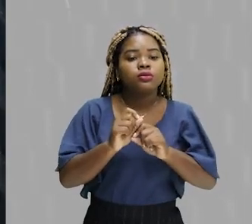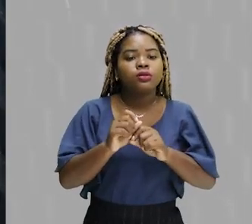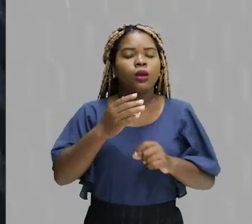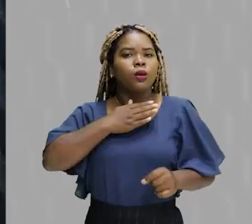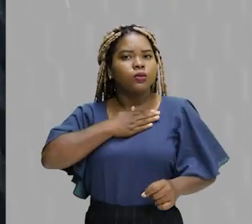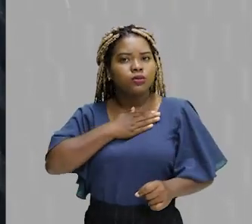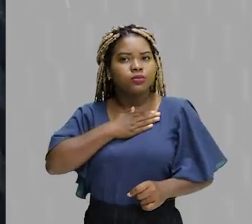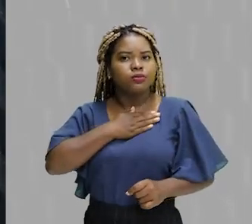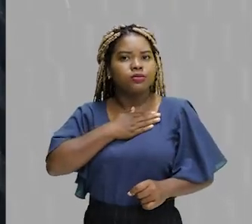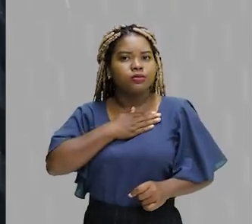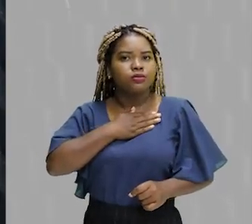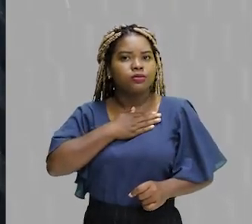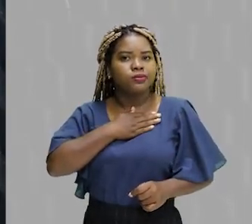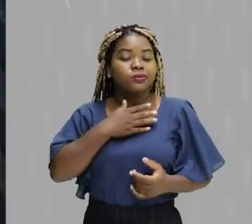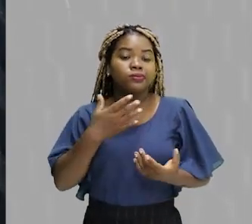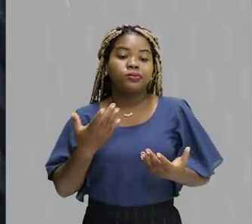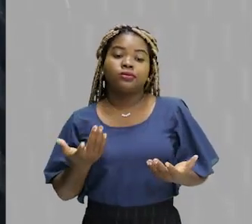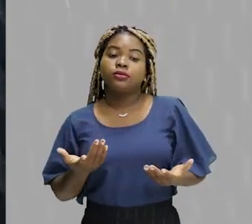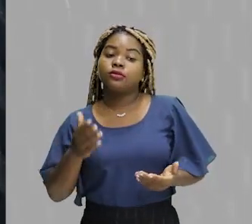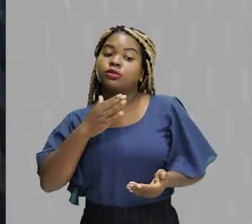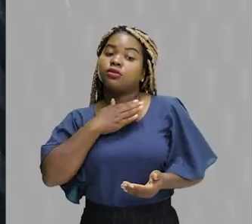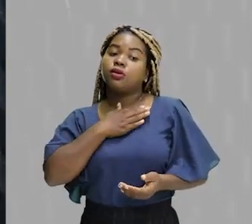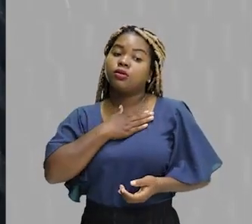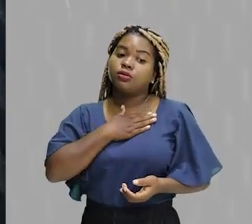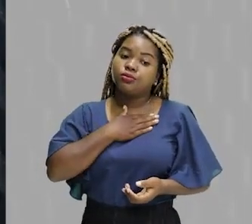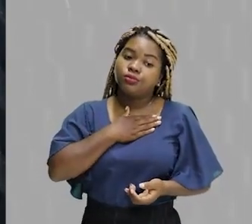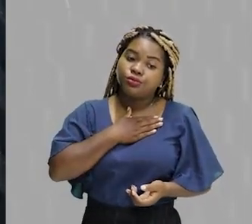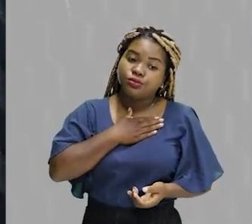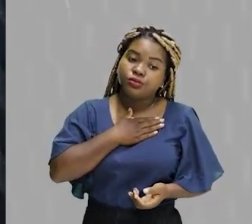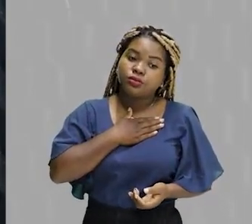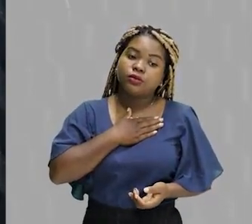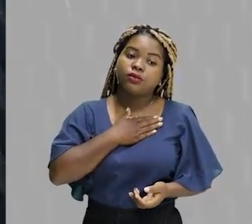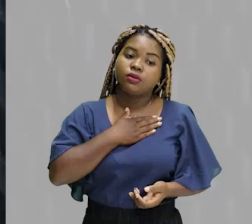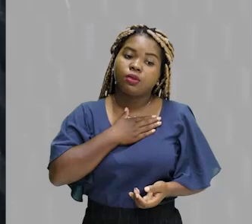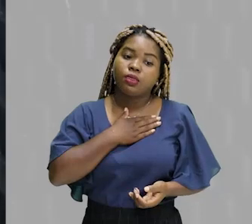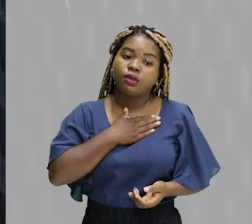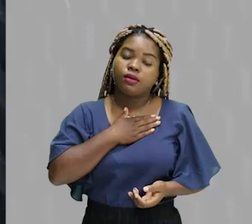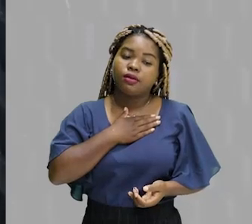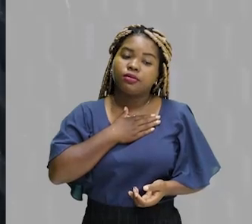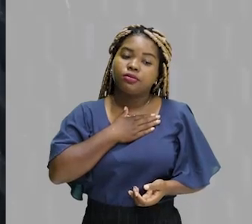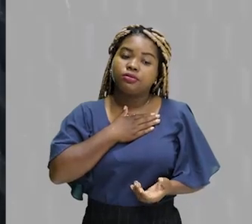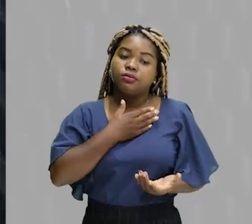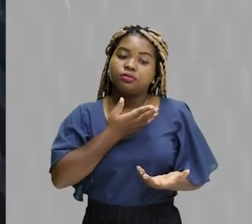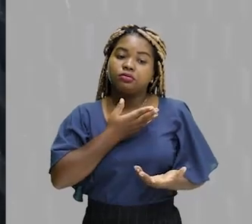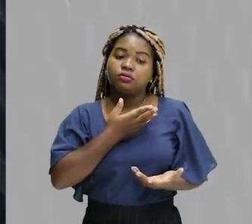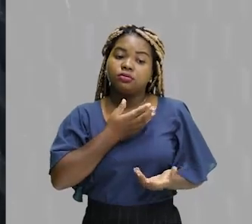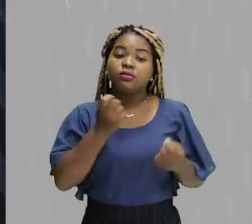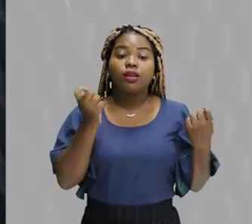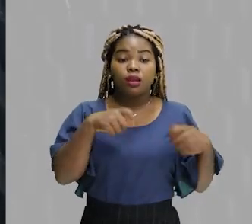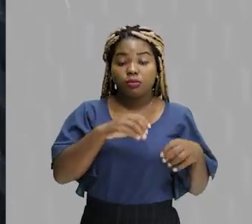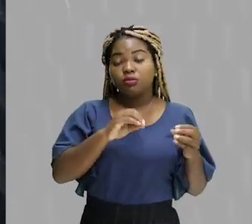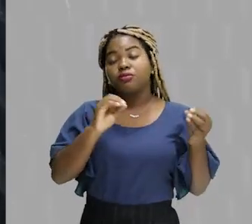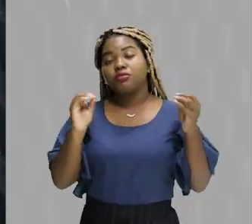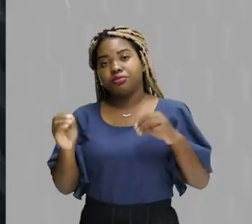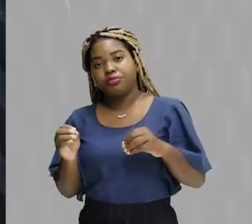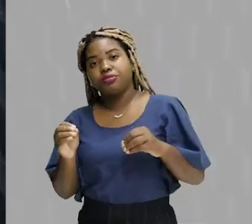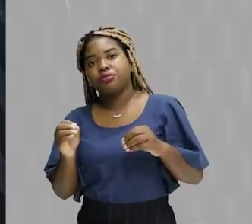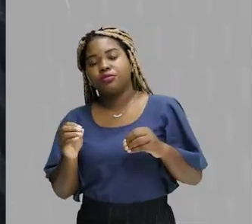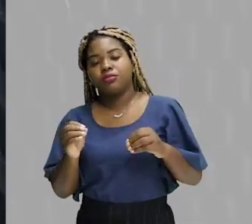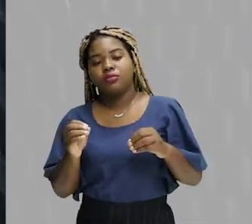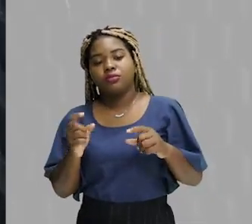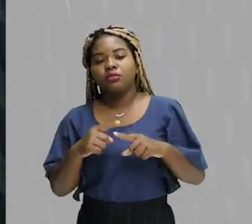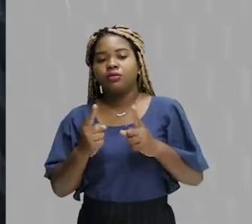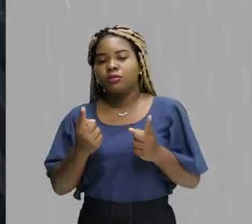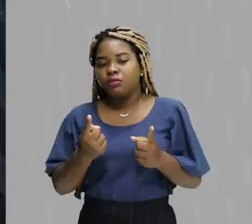estético. Bom, aí o gosto estético é extremamente subjetivo, ele poderia até caber aqui. Mas eu ainda